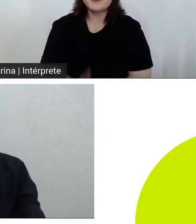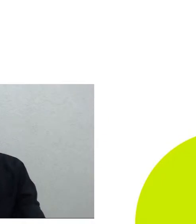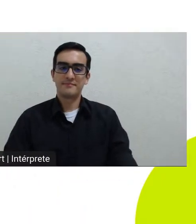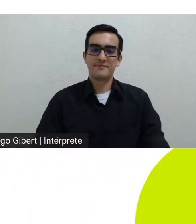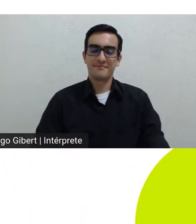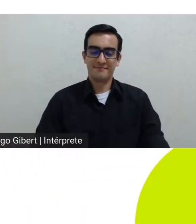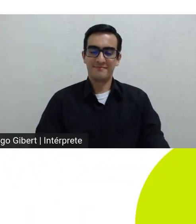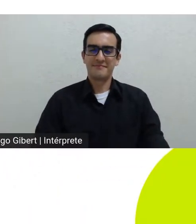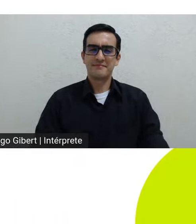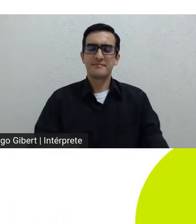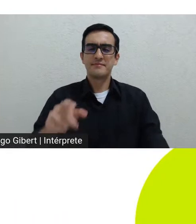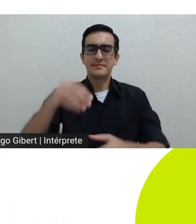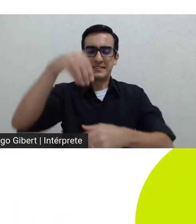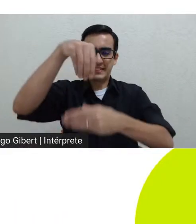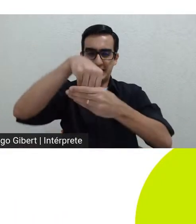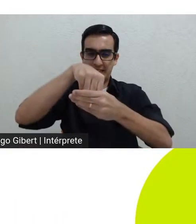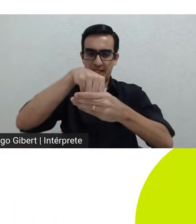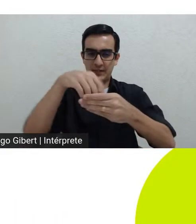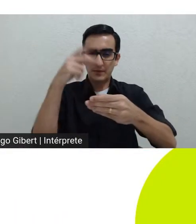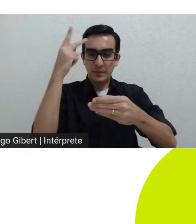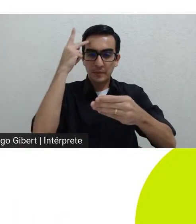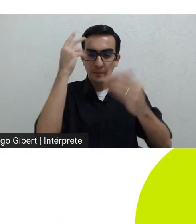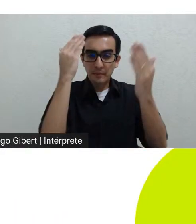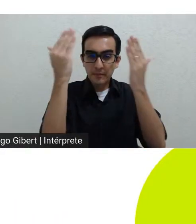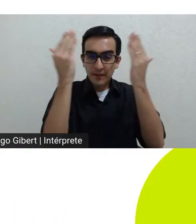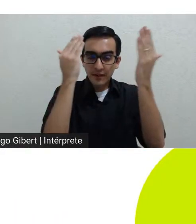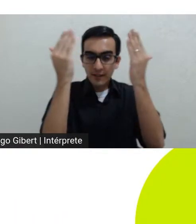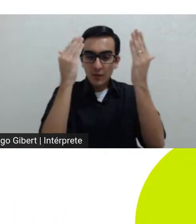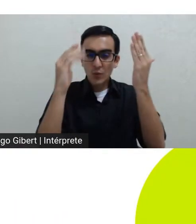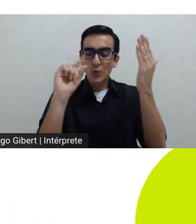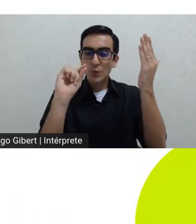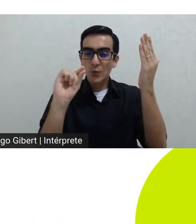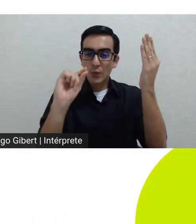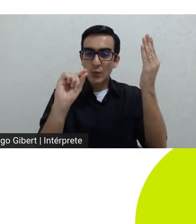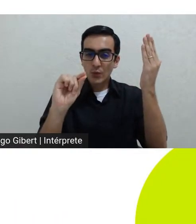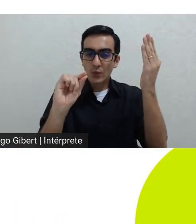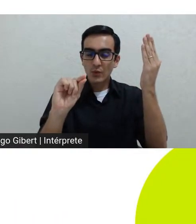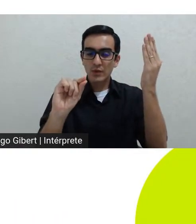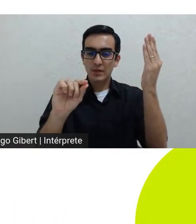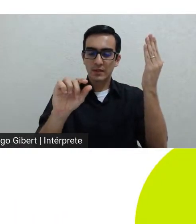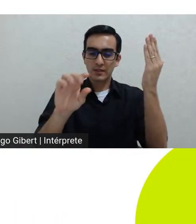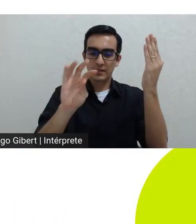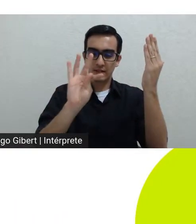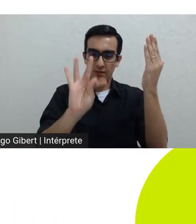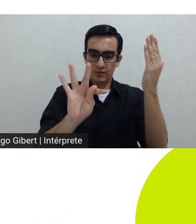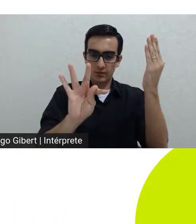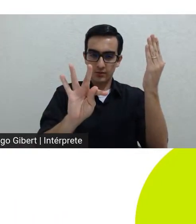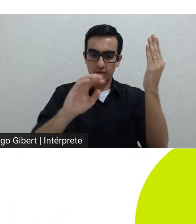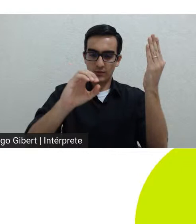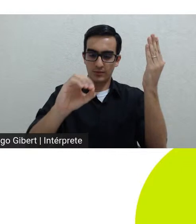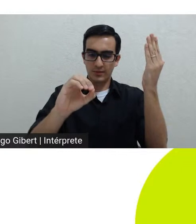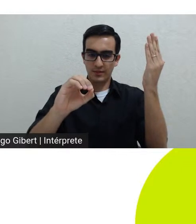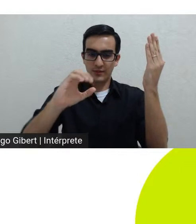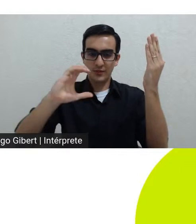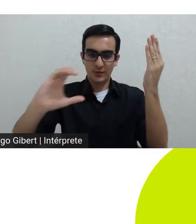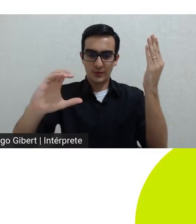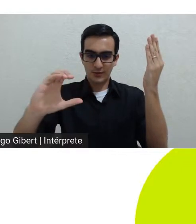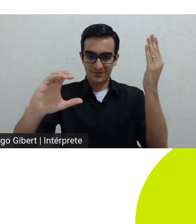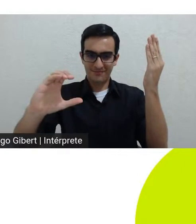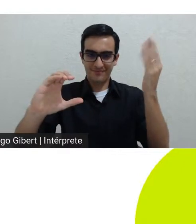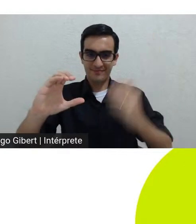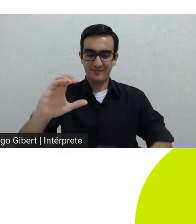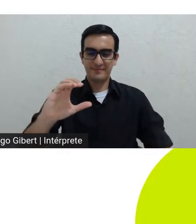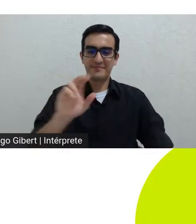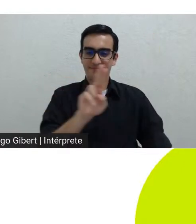não é? É a transtorno obsessivo compulsivo. Nas elaborações que